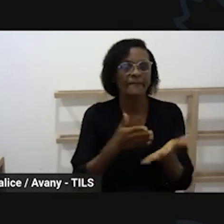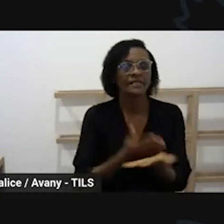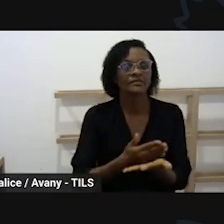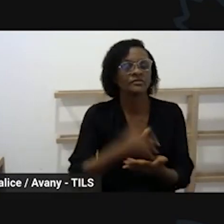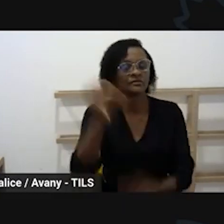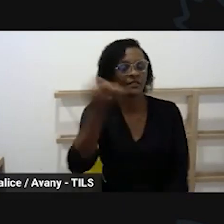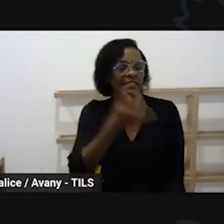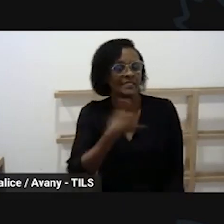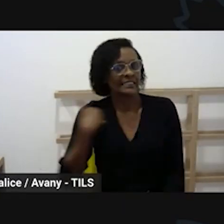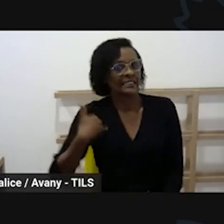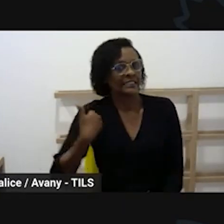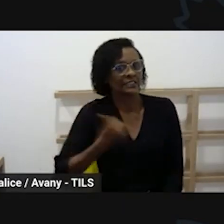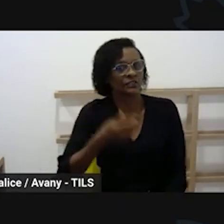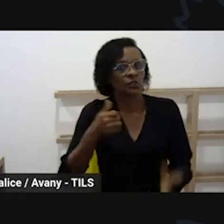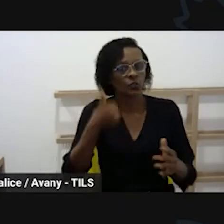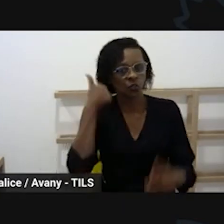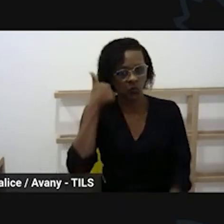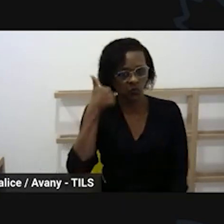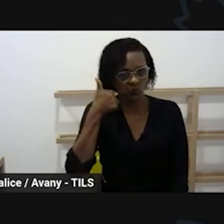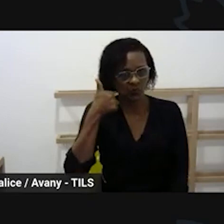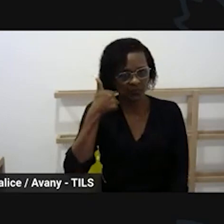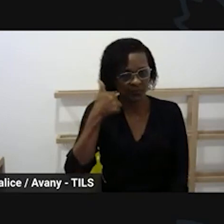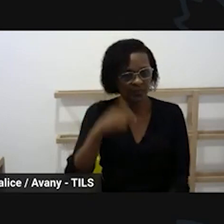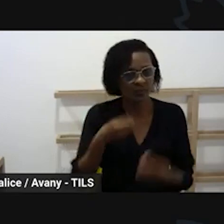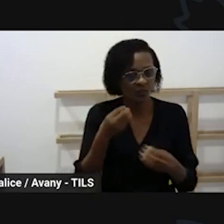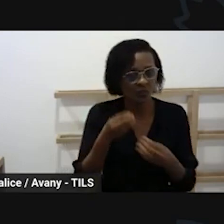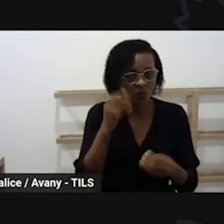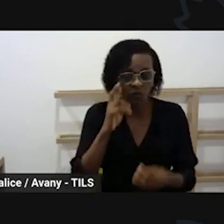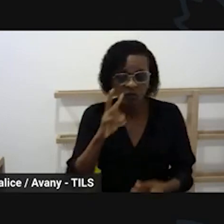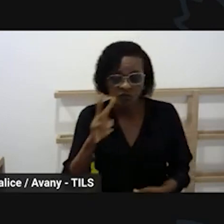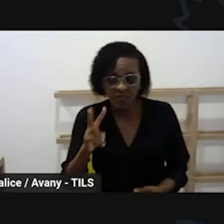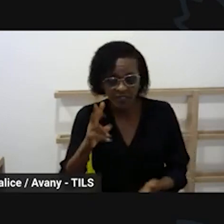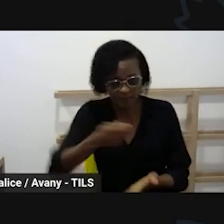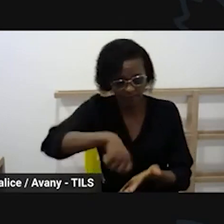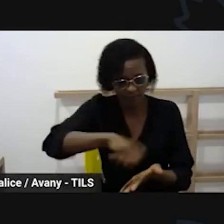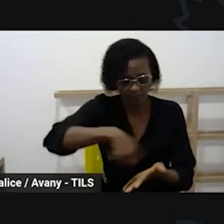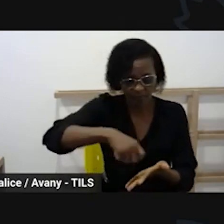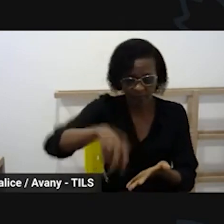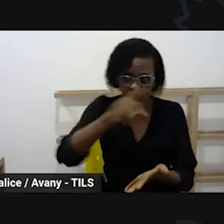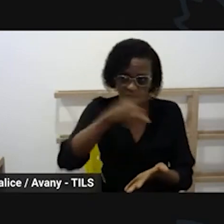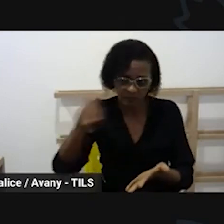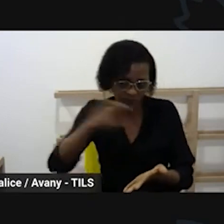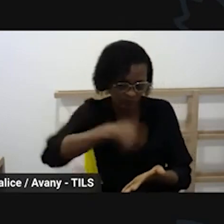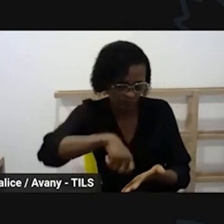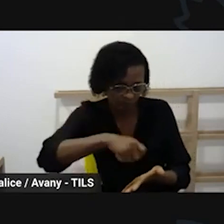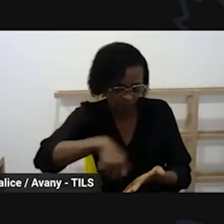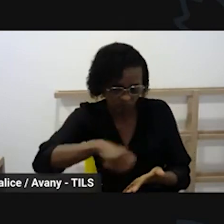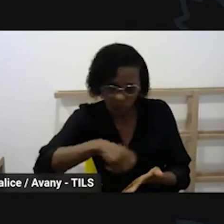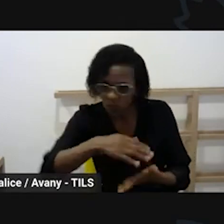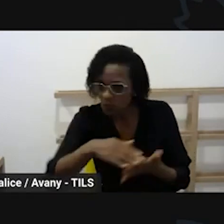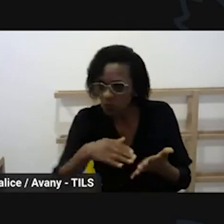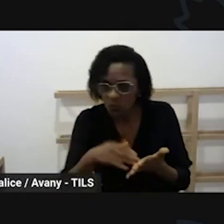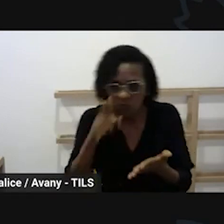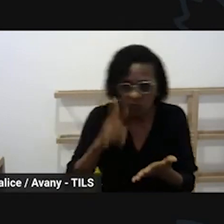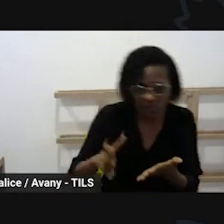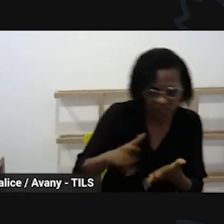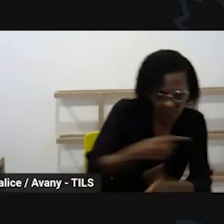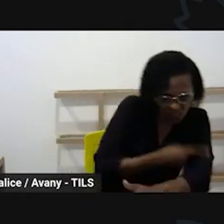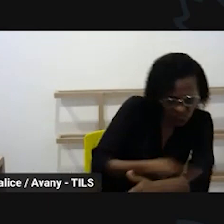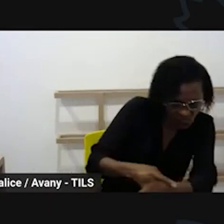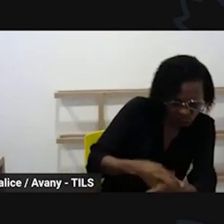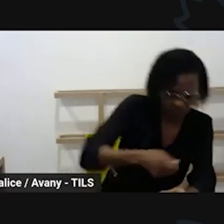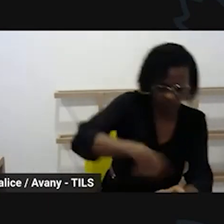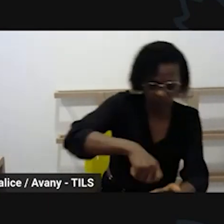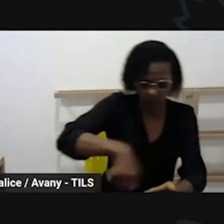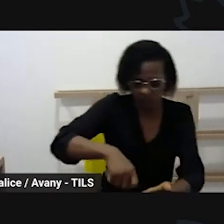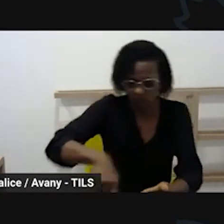gente ele parte da nossa observação e do nosso registro o nosso planejamento professor de educação infantil parte da